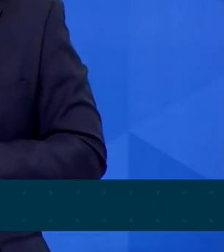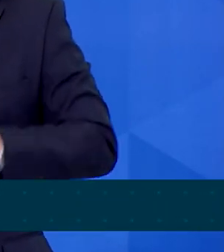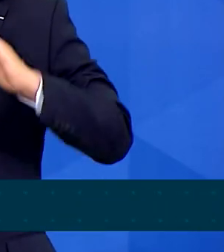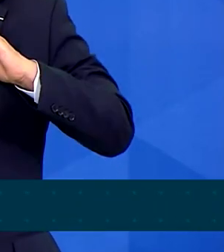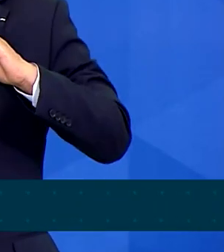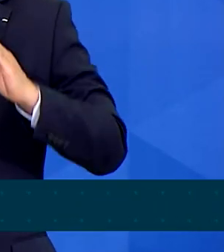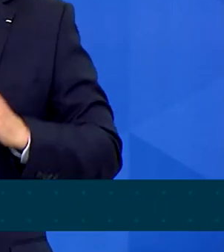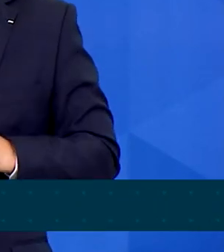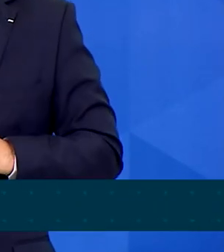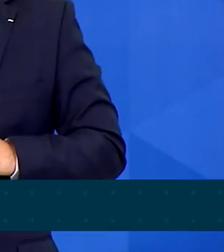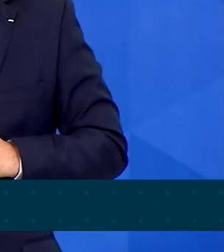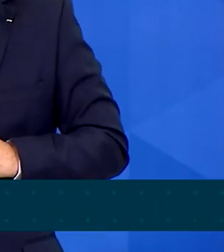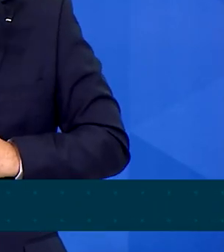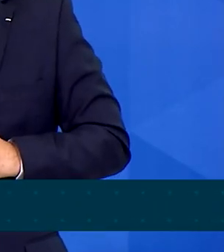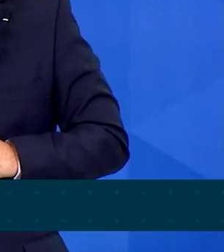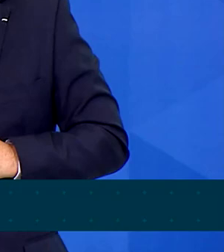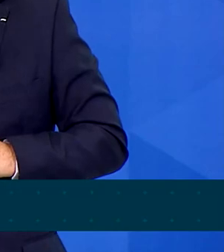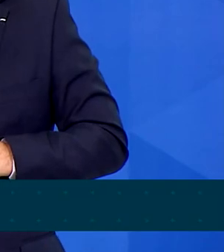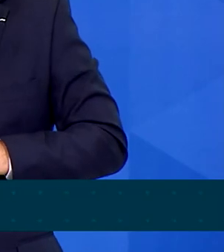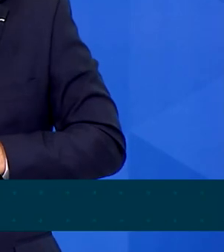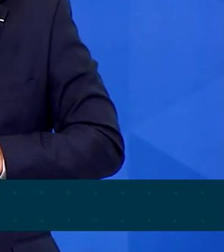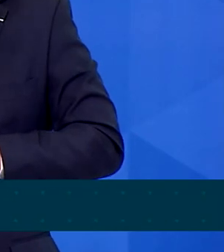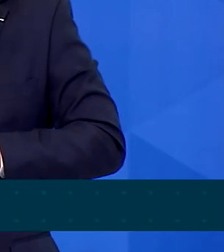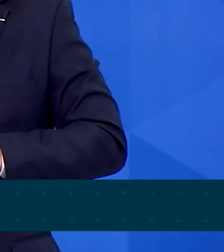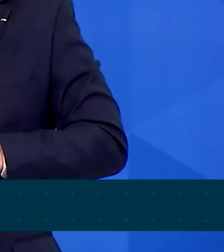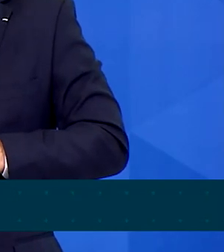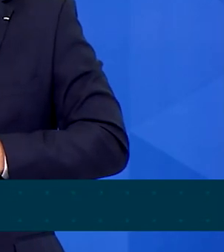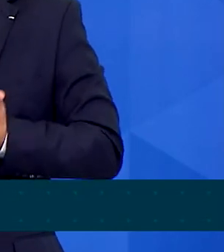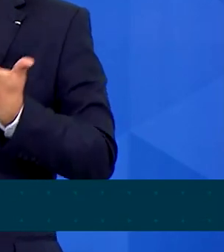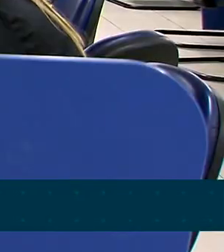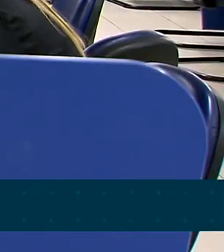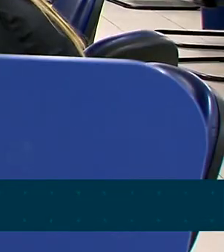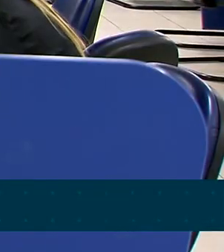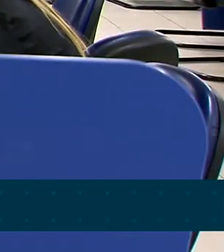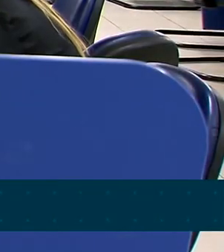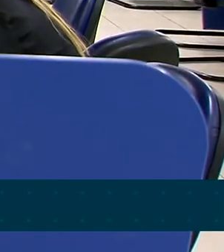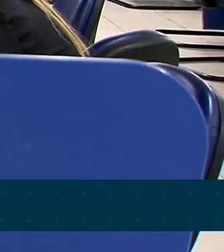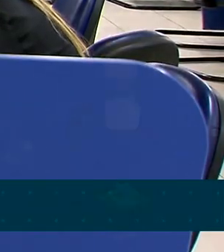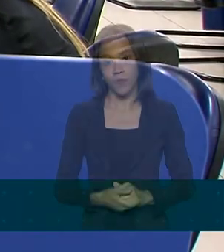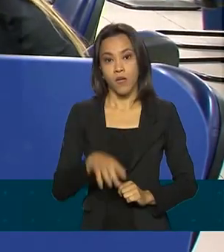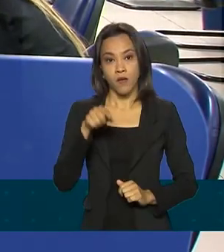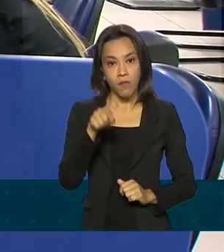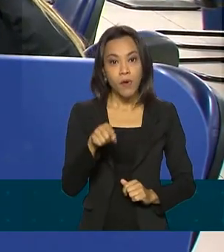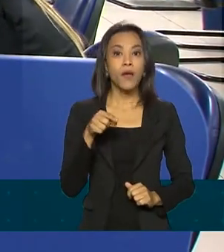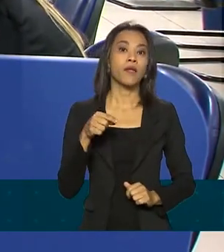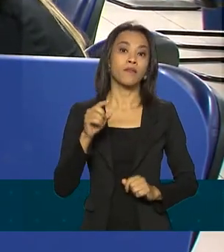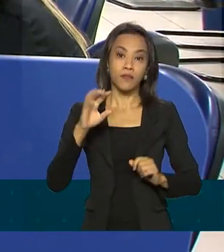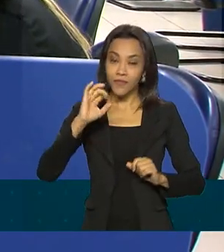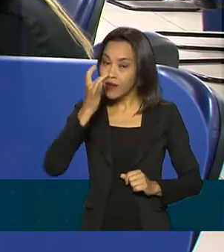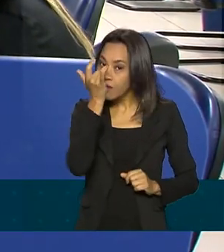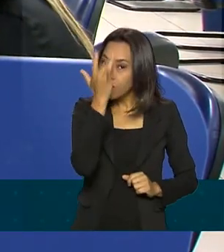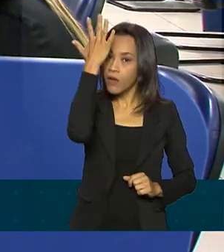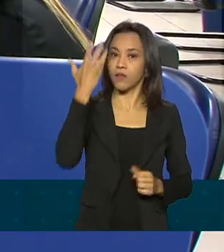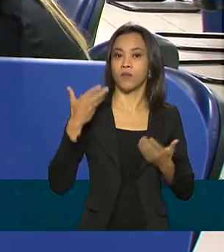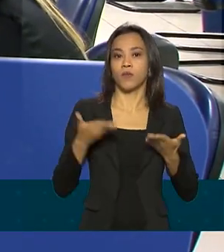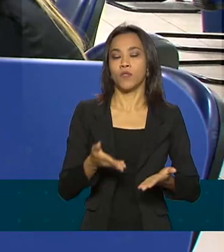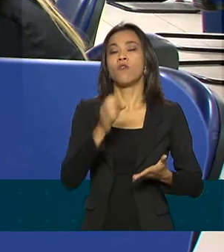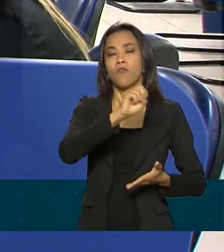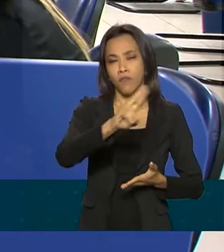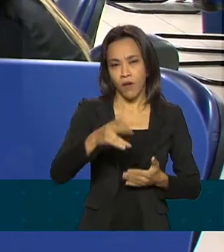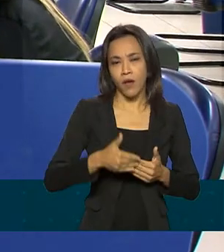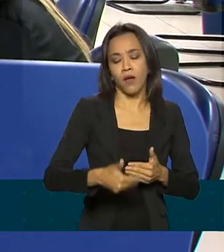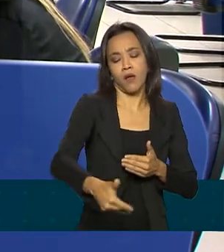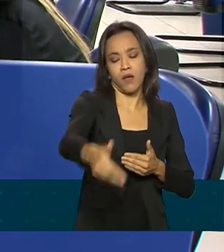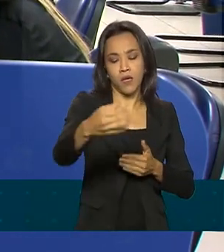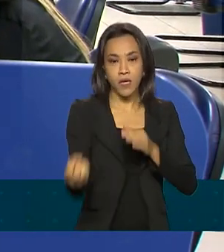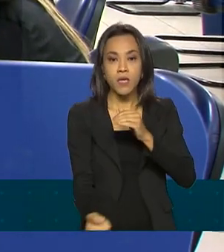de um milhão de reais, você pega 100 mil emprestado, a casa inteira fica para o banco. Para viabilizar tudo isso, será criado um serviço